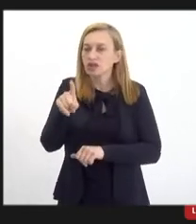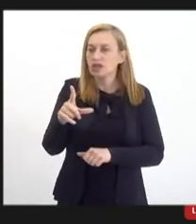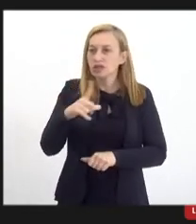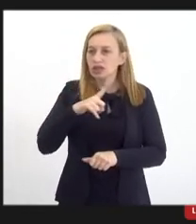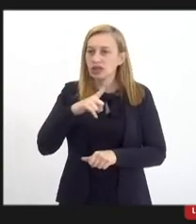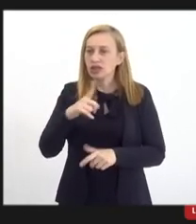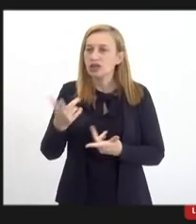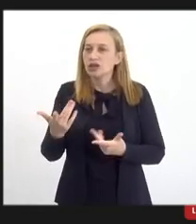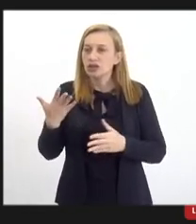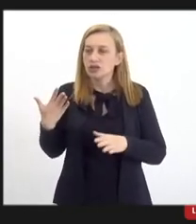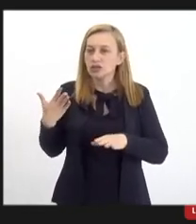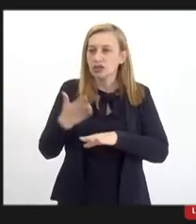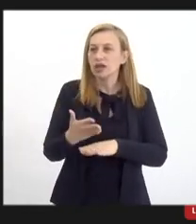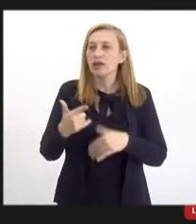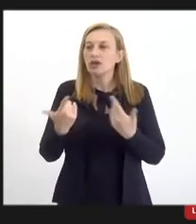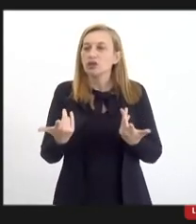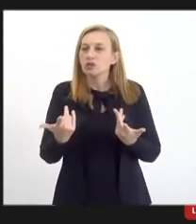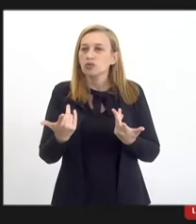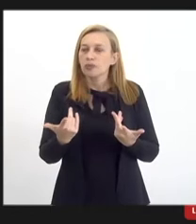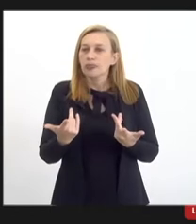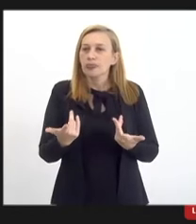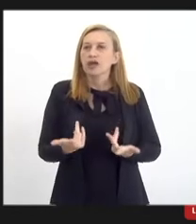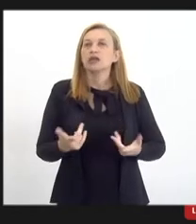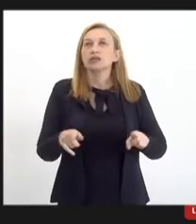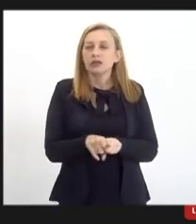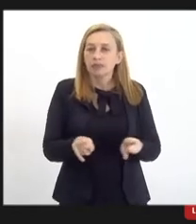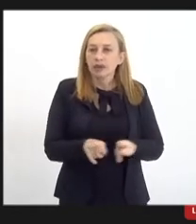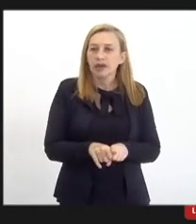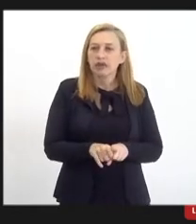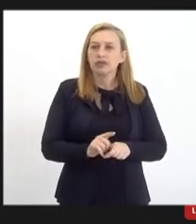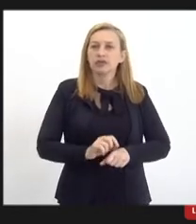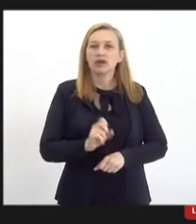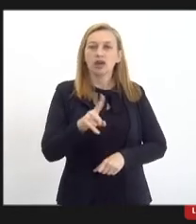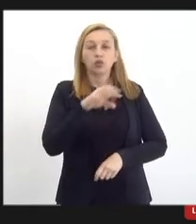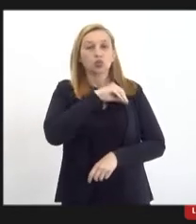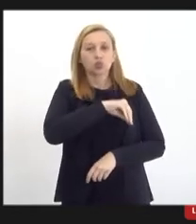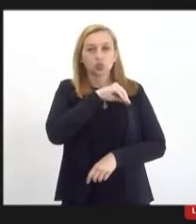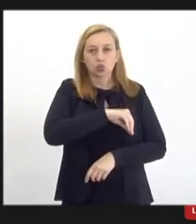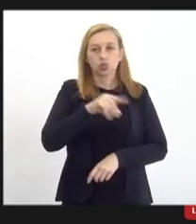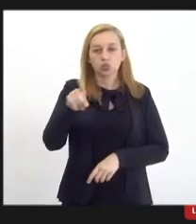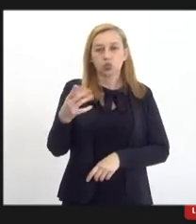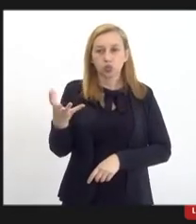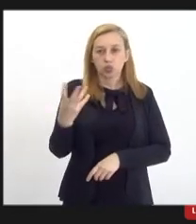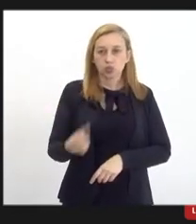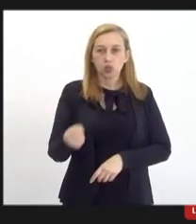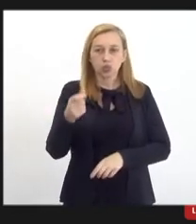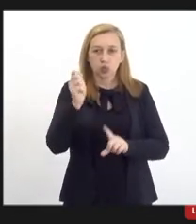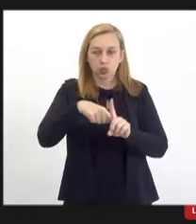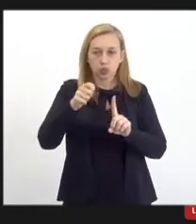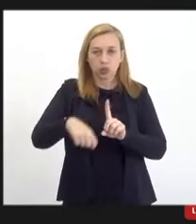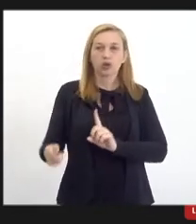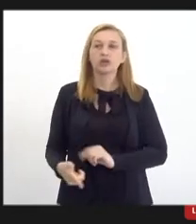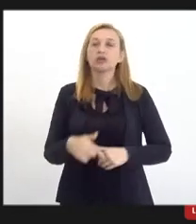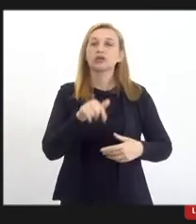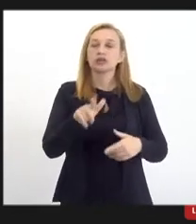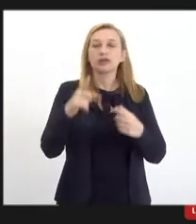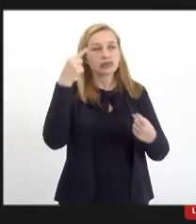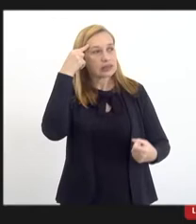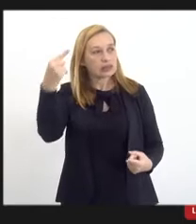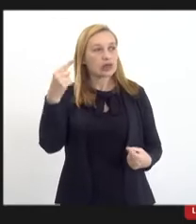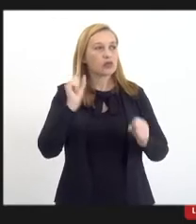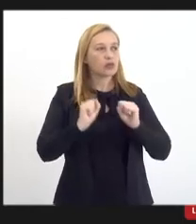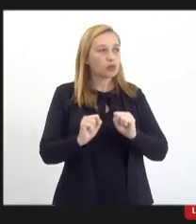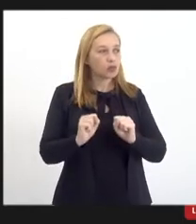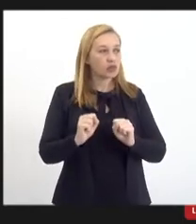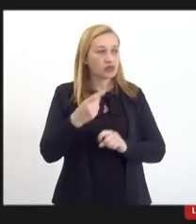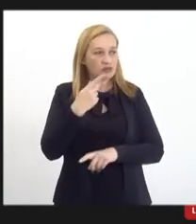ganho de receita indireta, logicamente o ganho de receita direto também é o salário que ele vai receber toda noite. Então, assim, essas ideias a vai poder